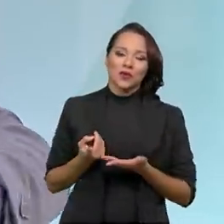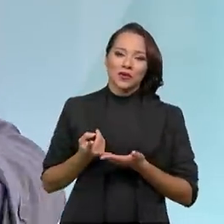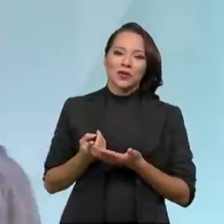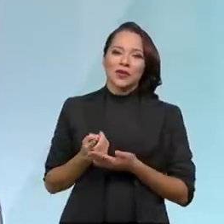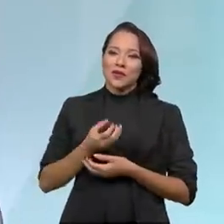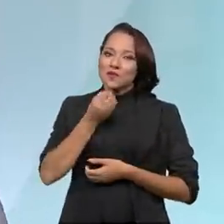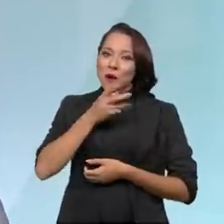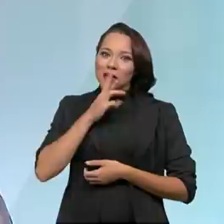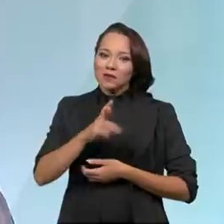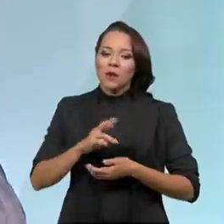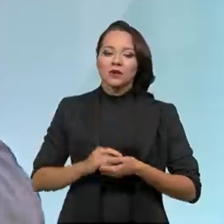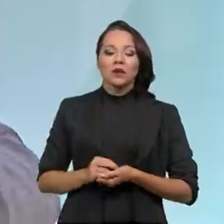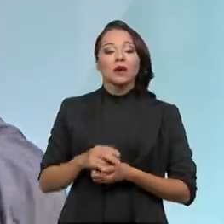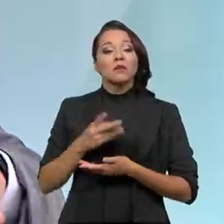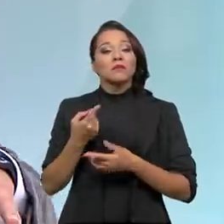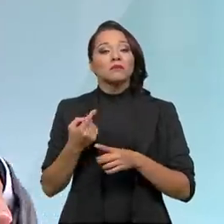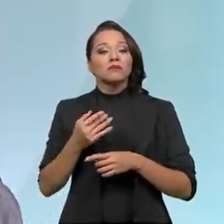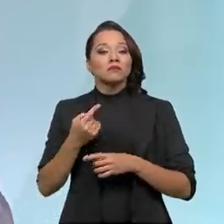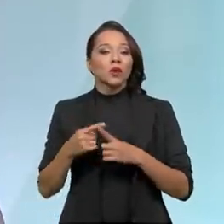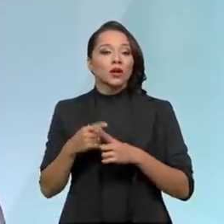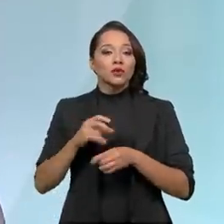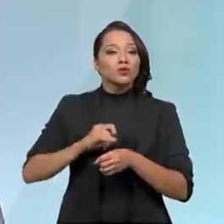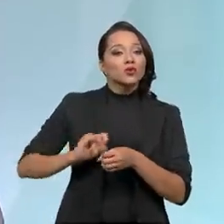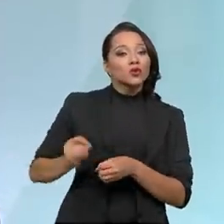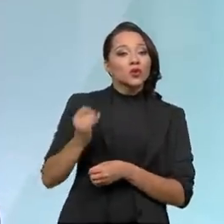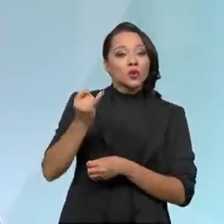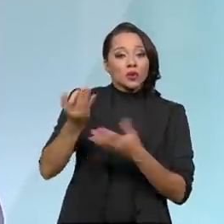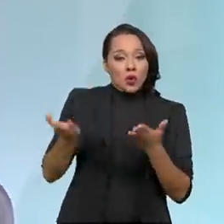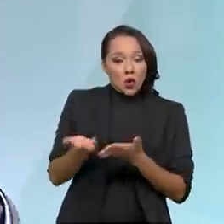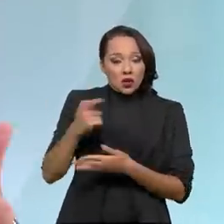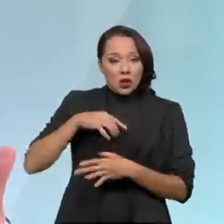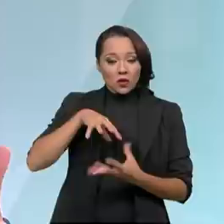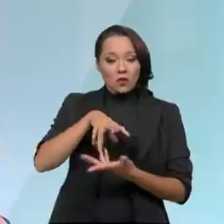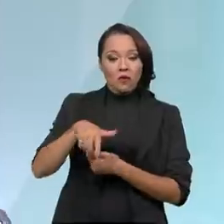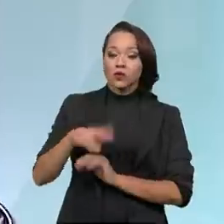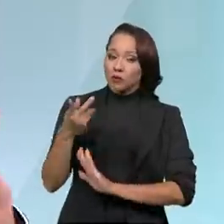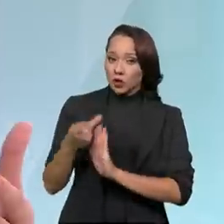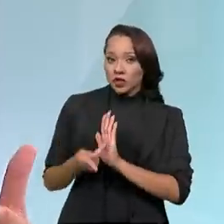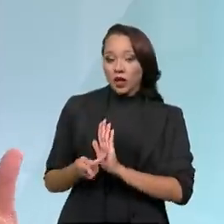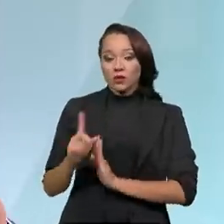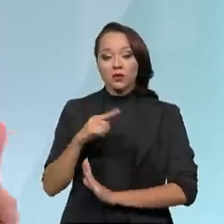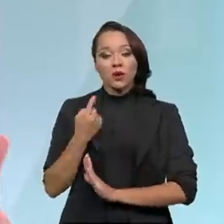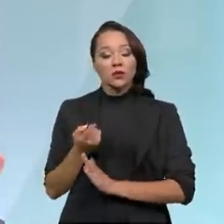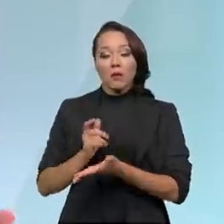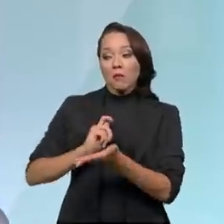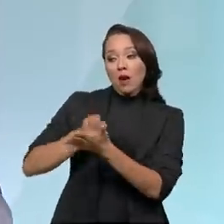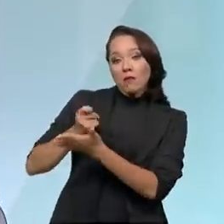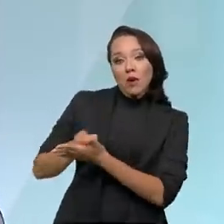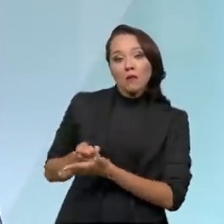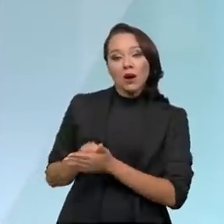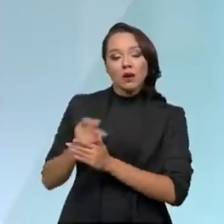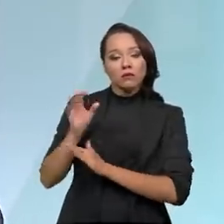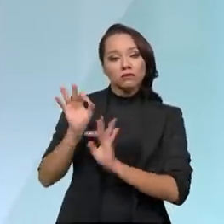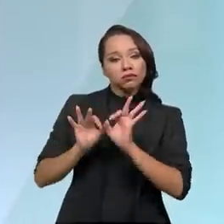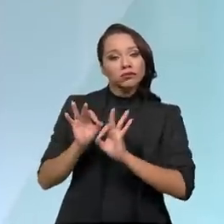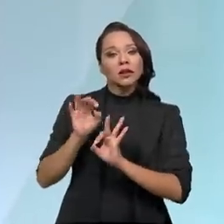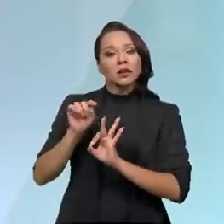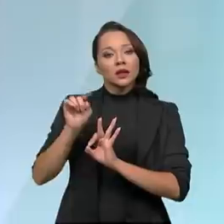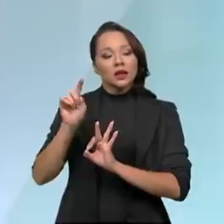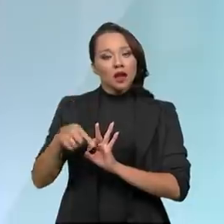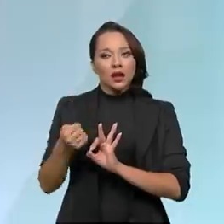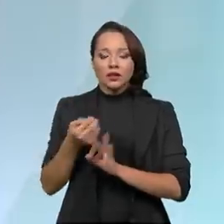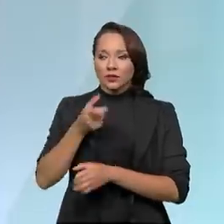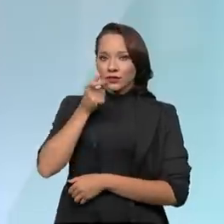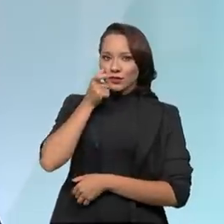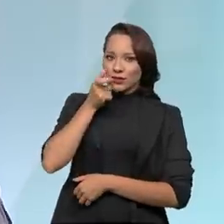dado o nível de taxa de juros que nós encontramos hoje no mundo, os nossos projetos remuneram a taxas que são extremamente